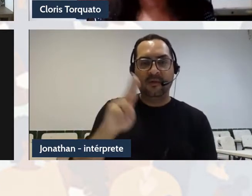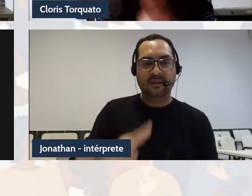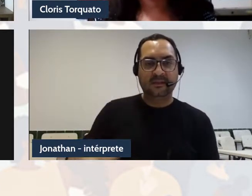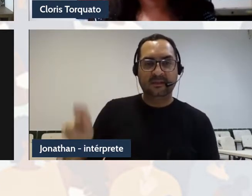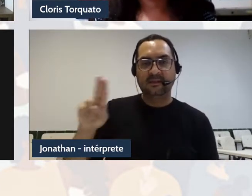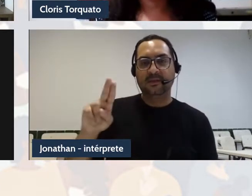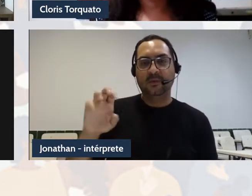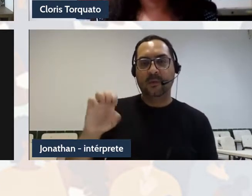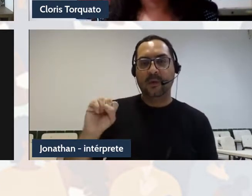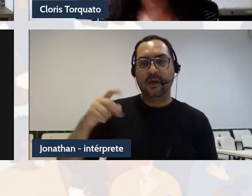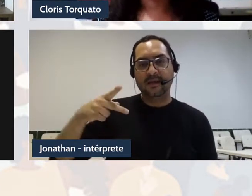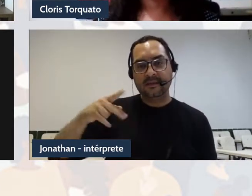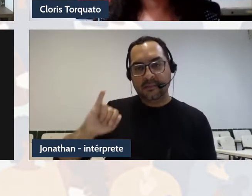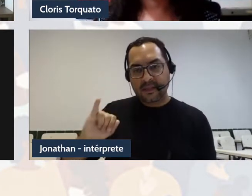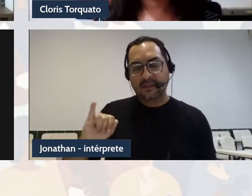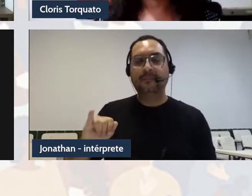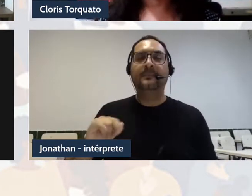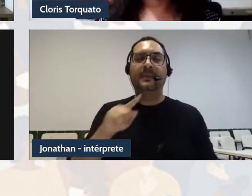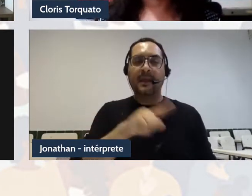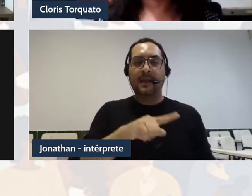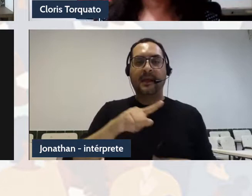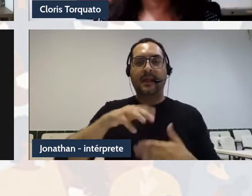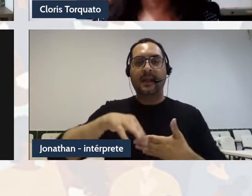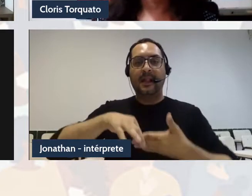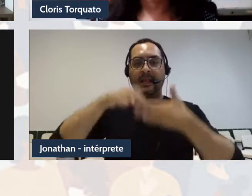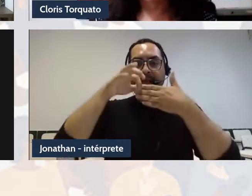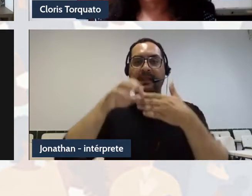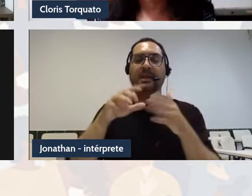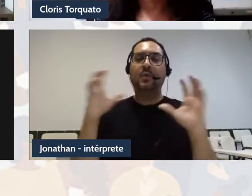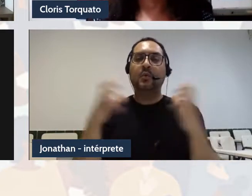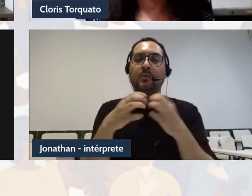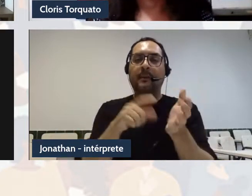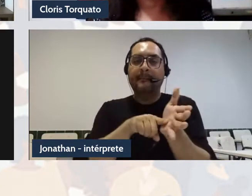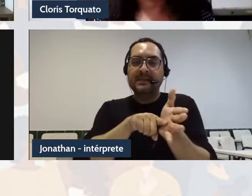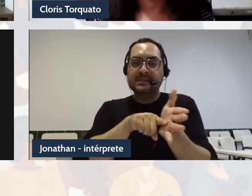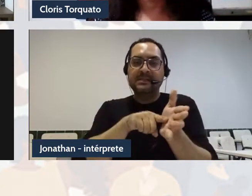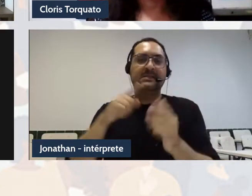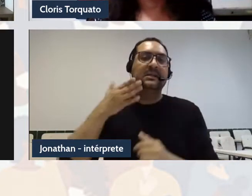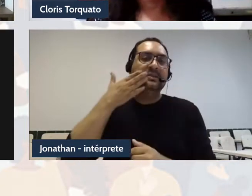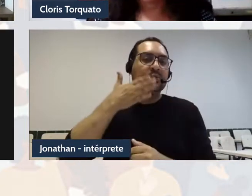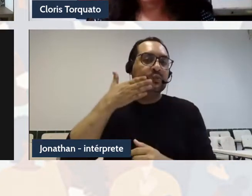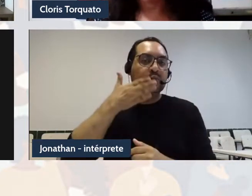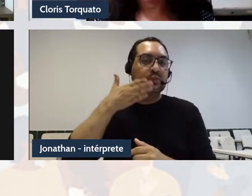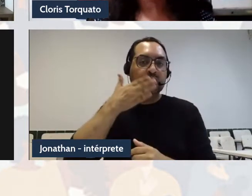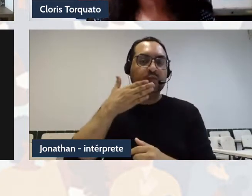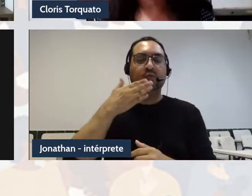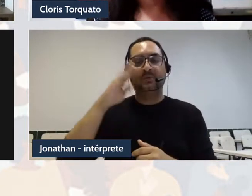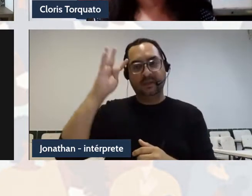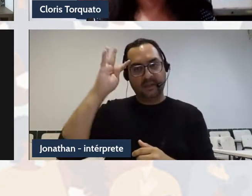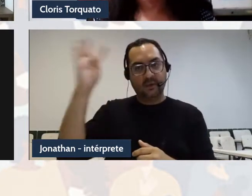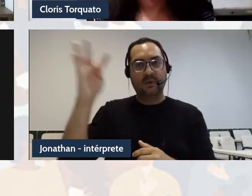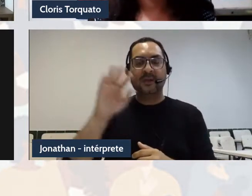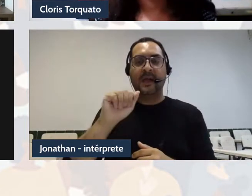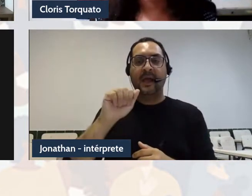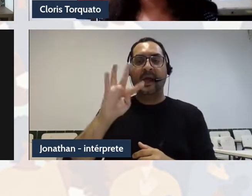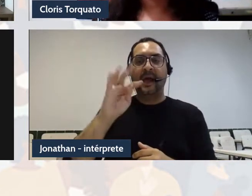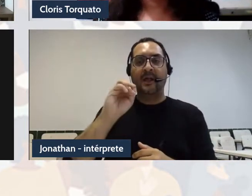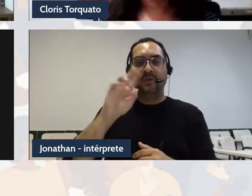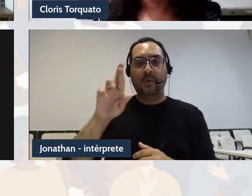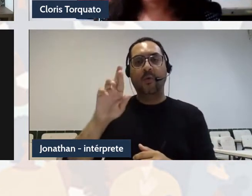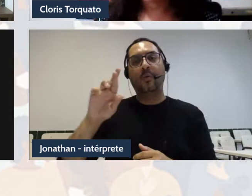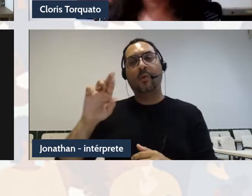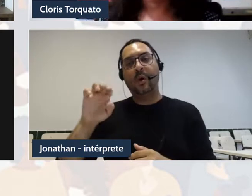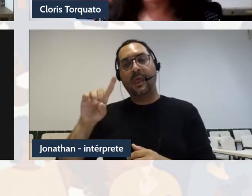é líder do grupo de pesquisa Núcleo de Estudos Críticos e do Discurso e a Teoria Atorrede, ligado ao